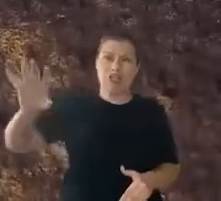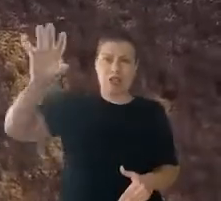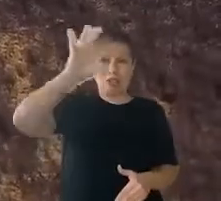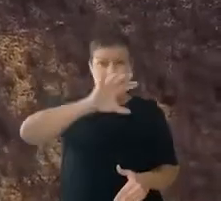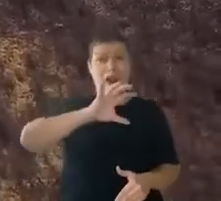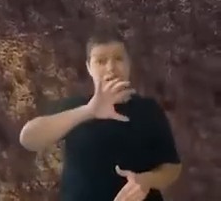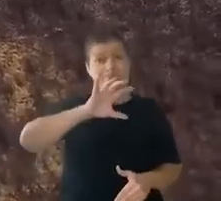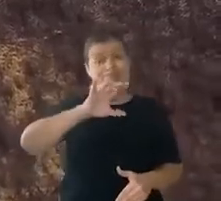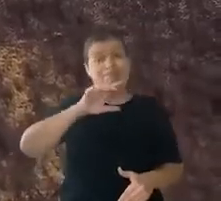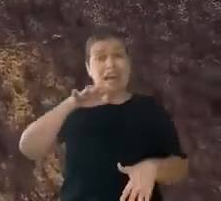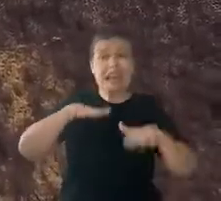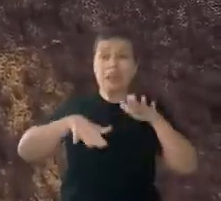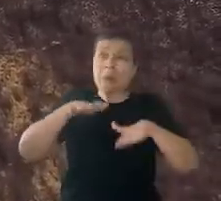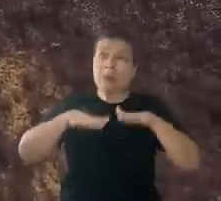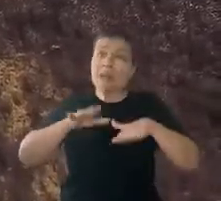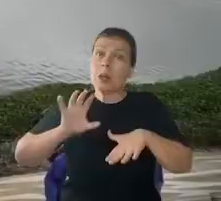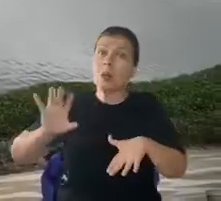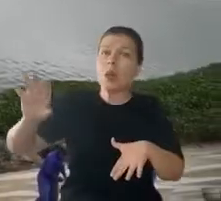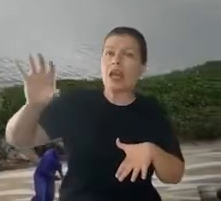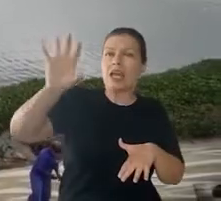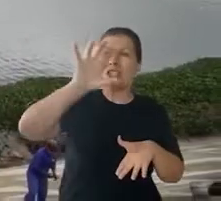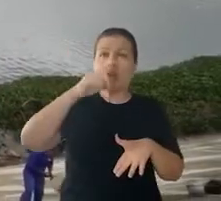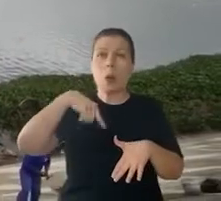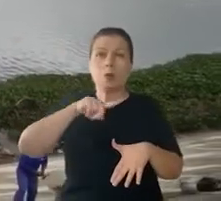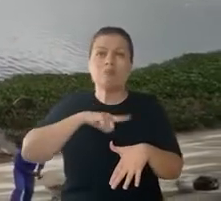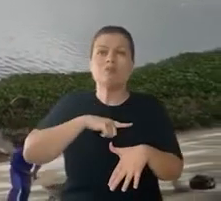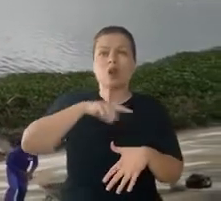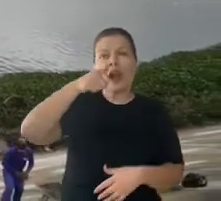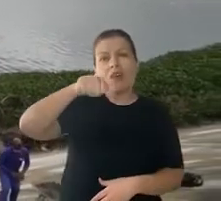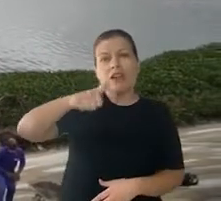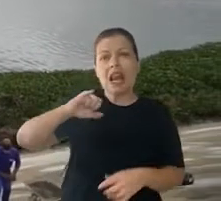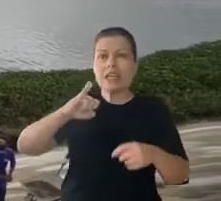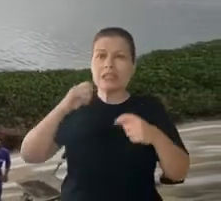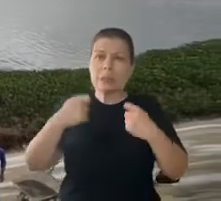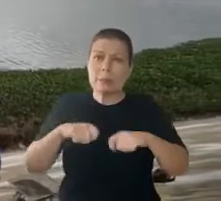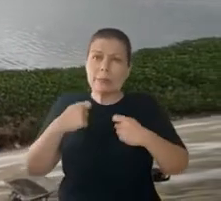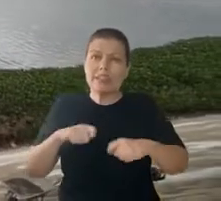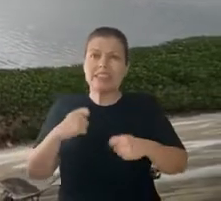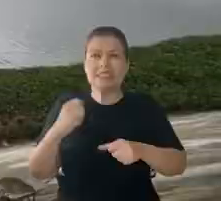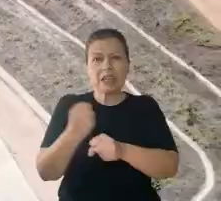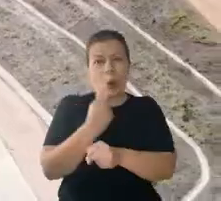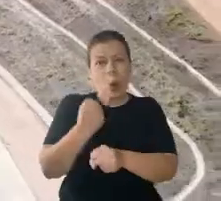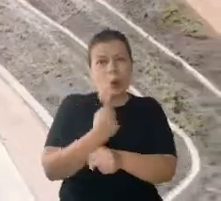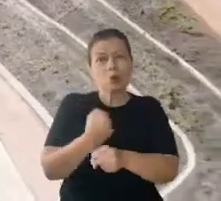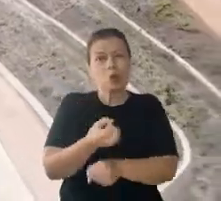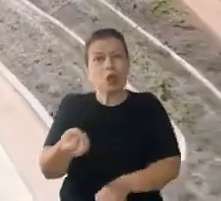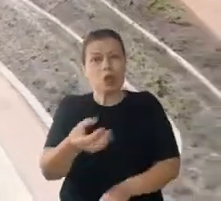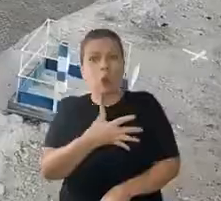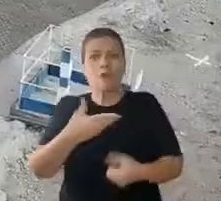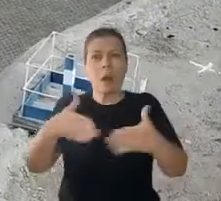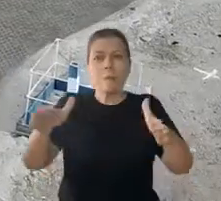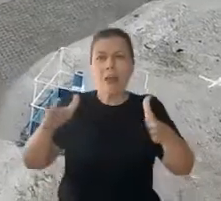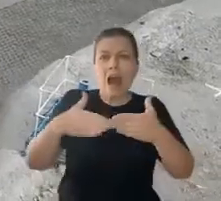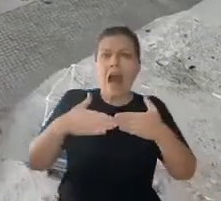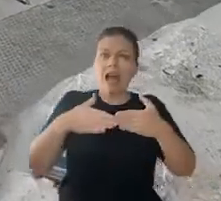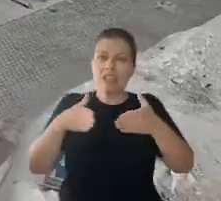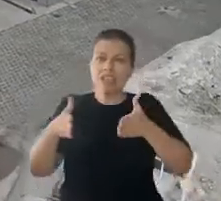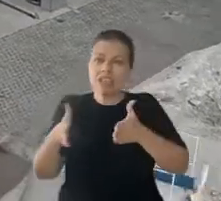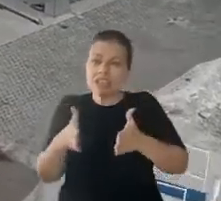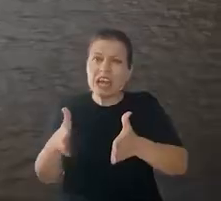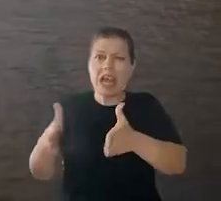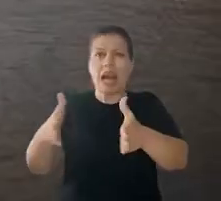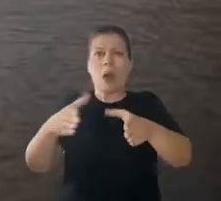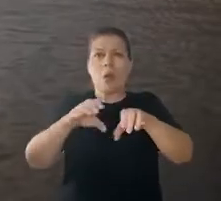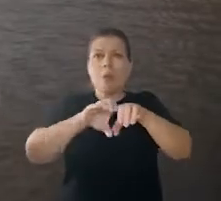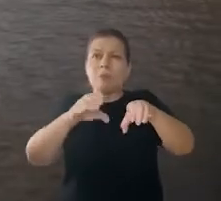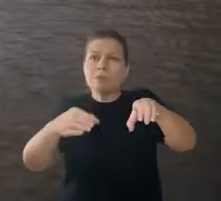necessidades e vocações regionais, será avaliada a construção de novas barragens, canais, sistemas adutores